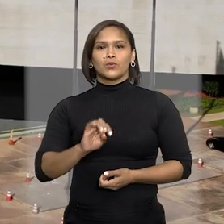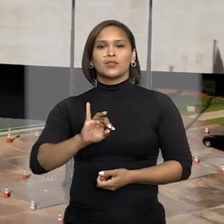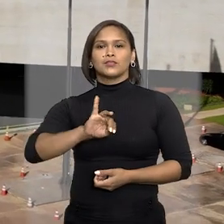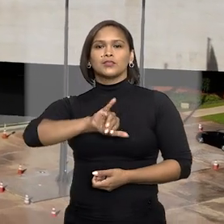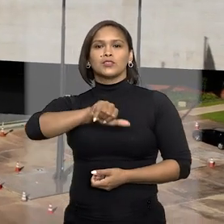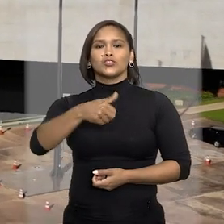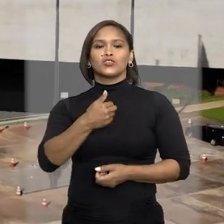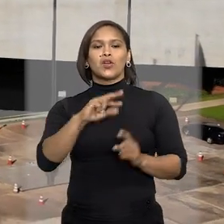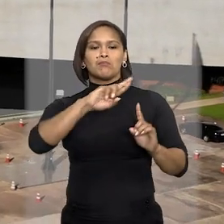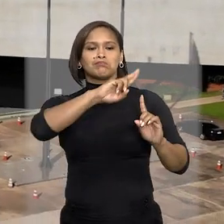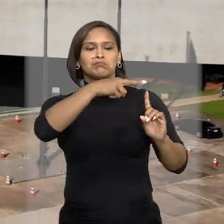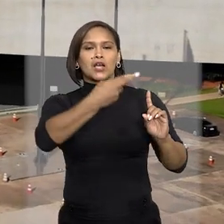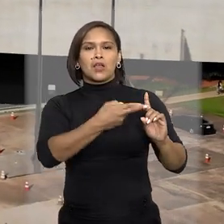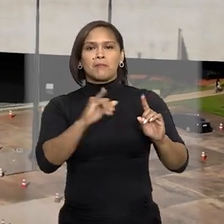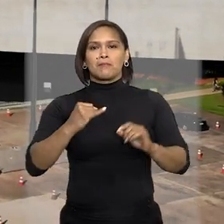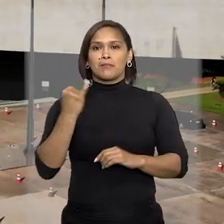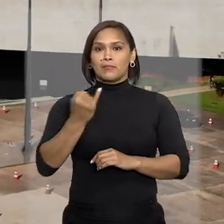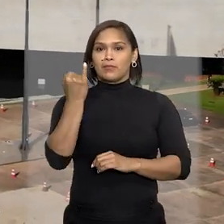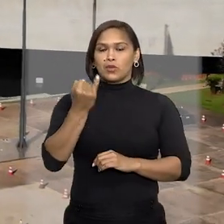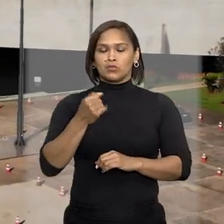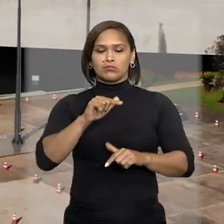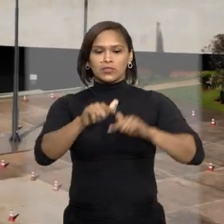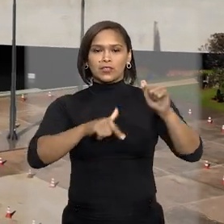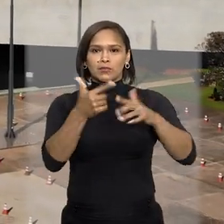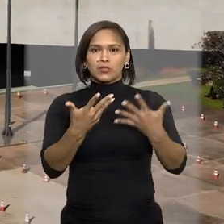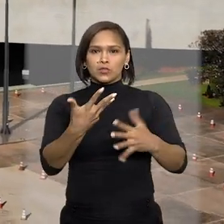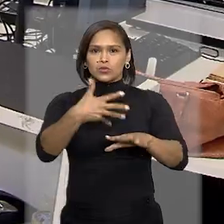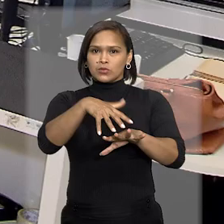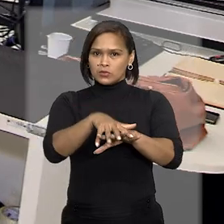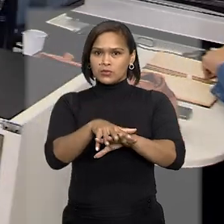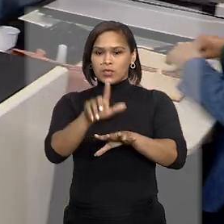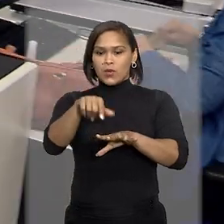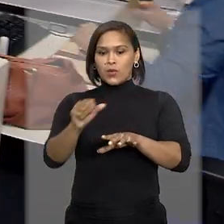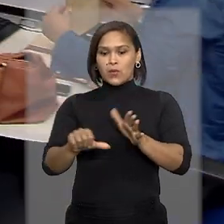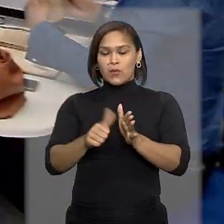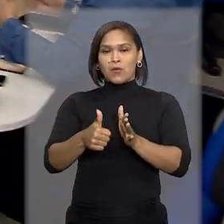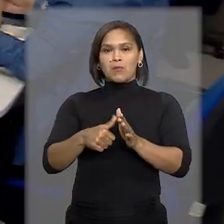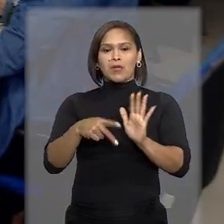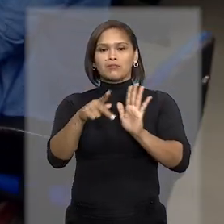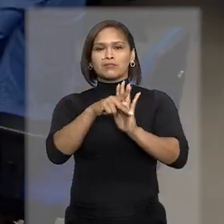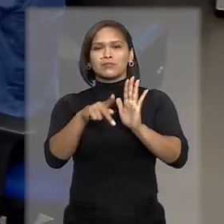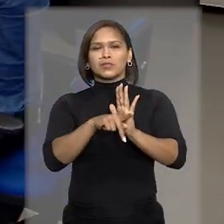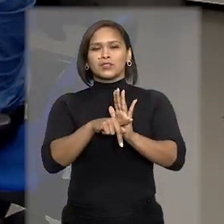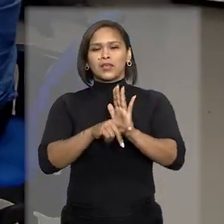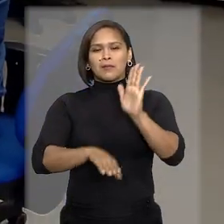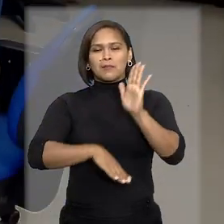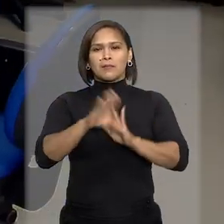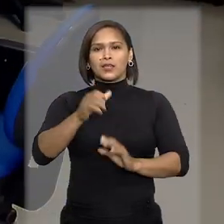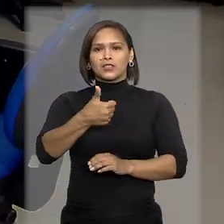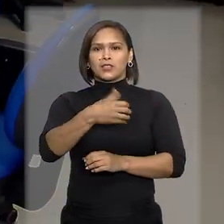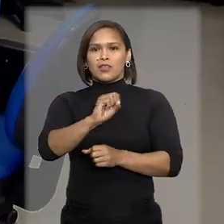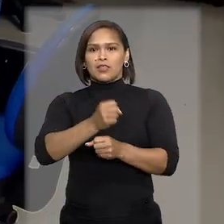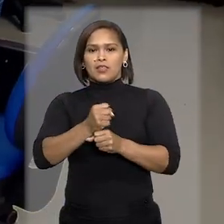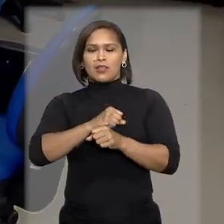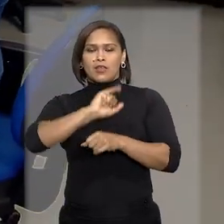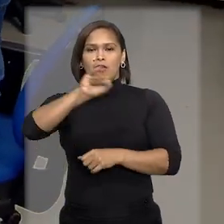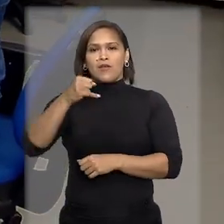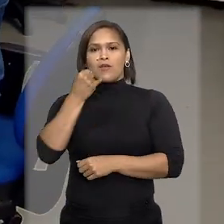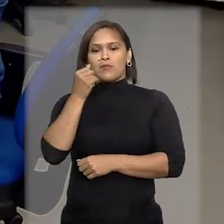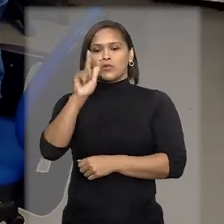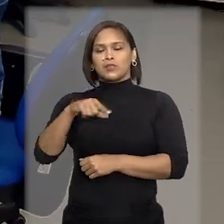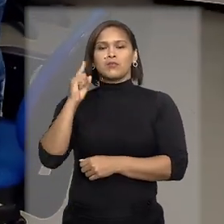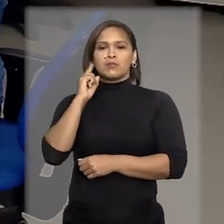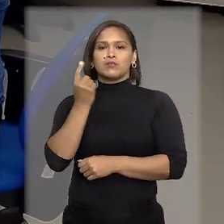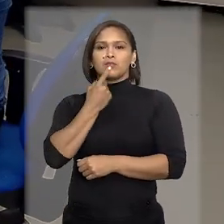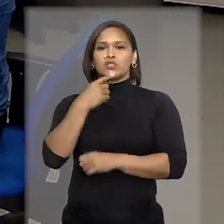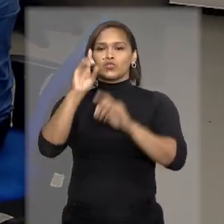STJ é reconhecido por importantes ações de inclusão. Uma delas é o projeto que há mais de 10 anos dá oportunidade